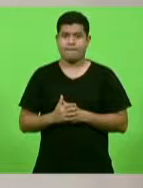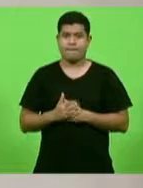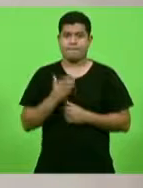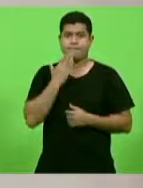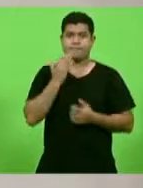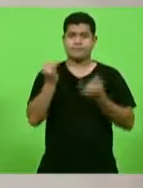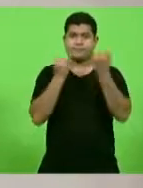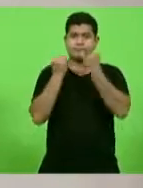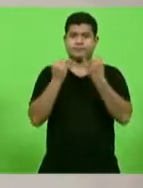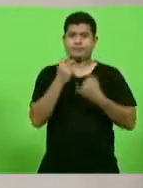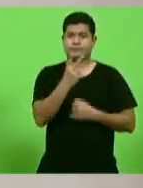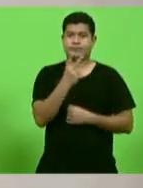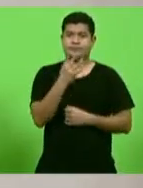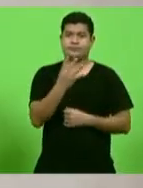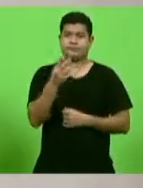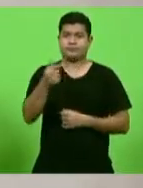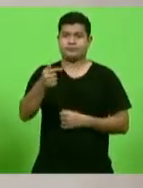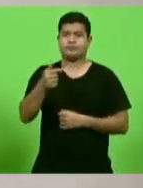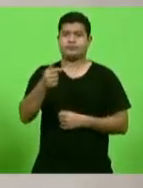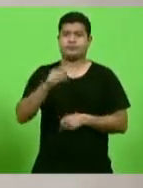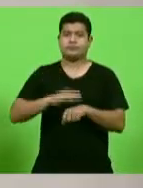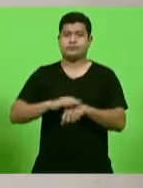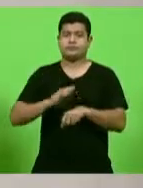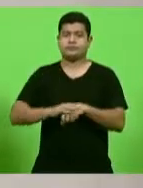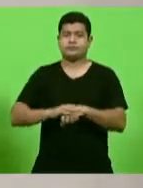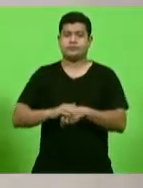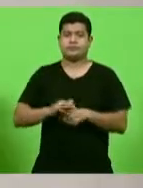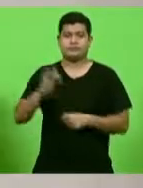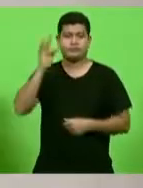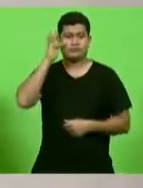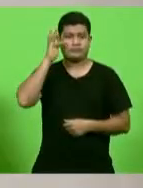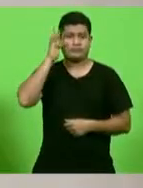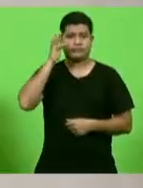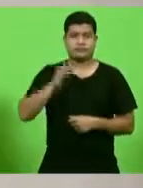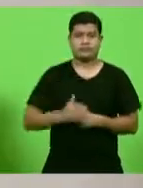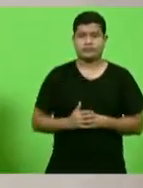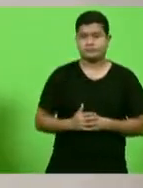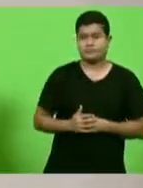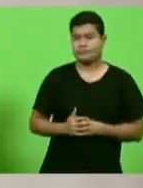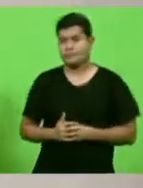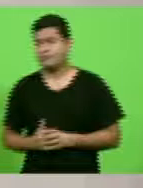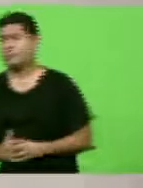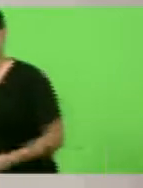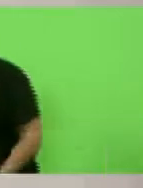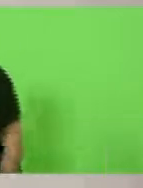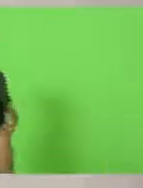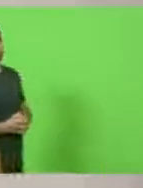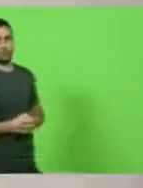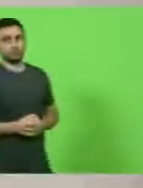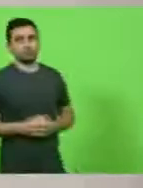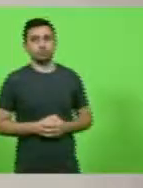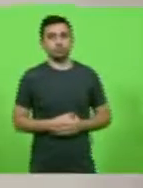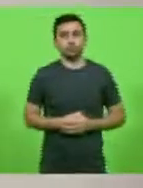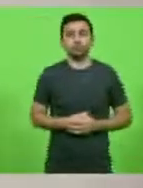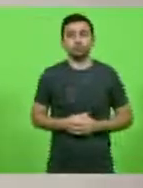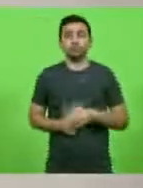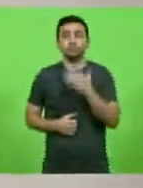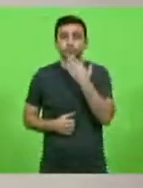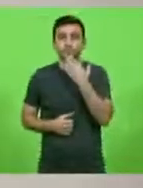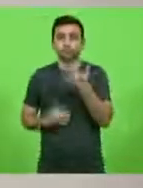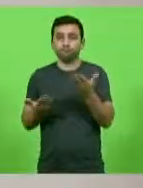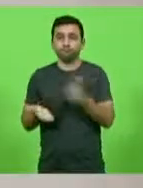informação número 247. Deputado Fernando Kreling, solicitando ao secretário do Estado da Infraestrutura e Mobilidade